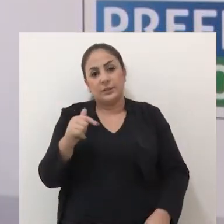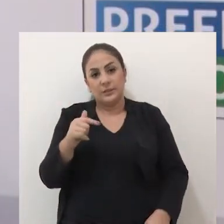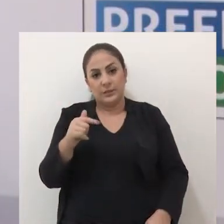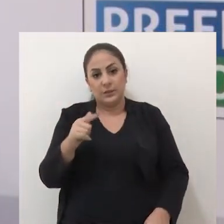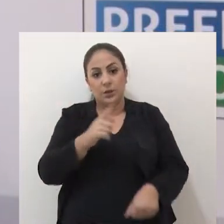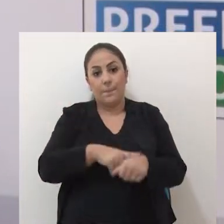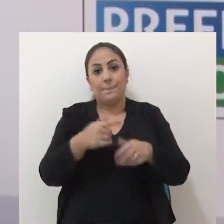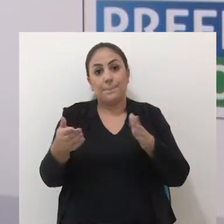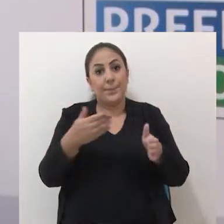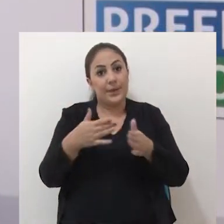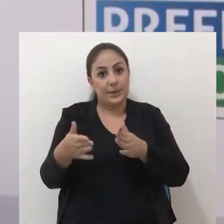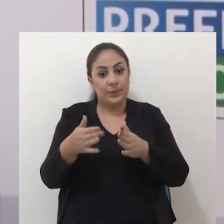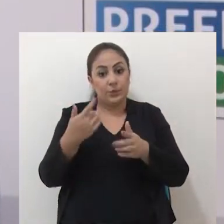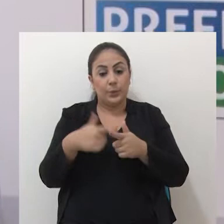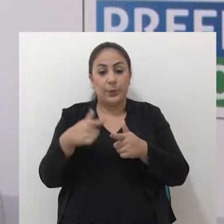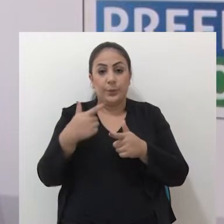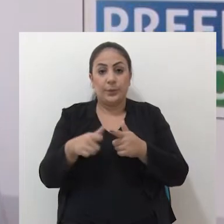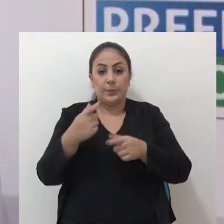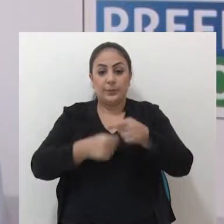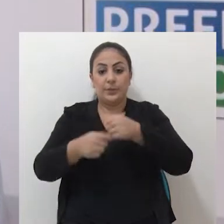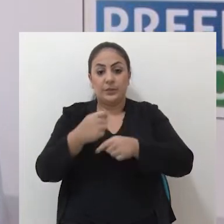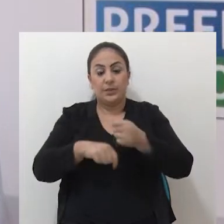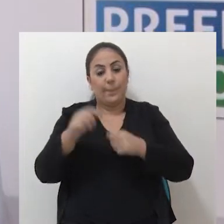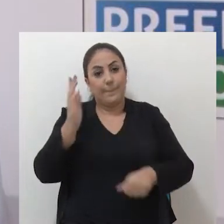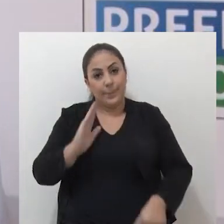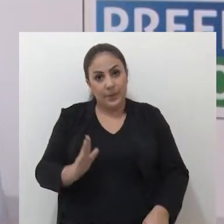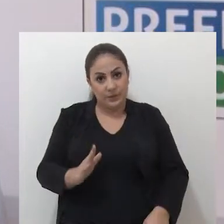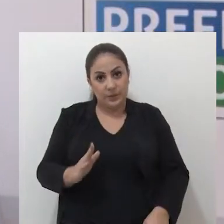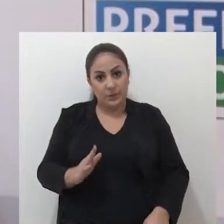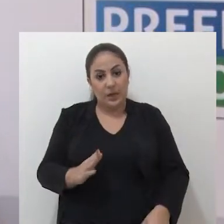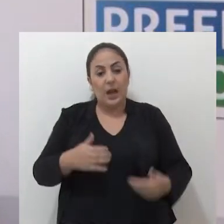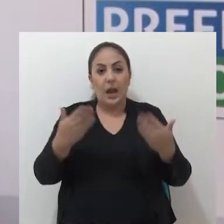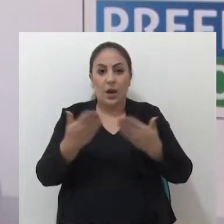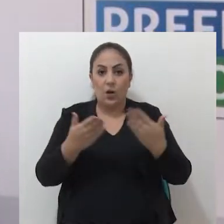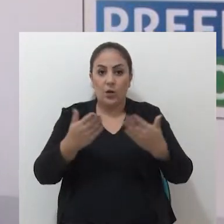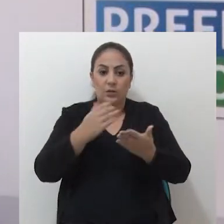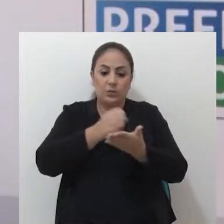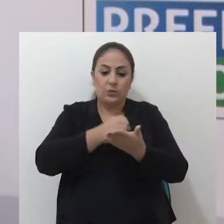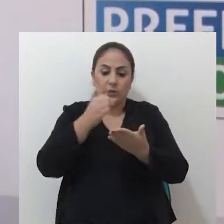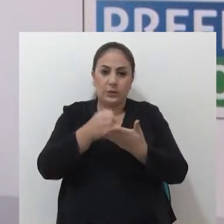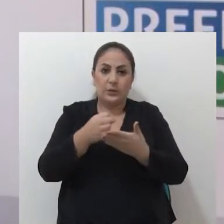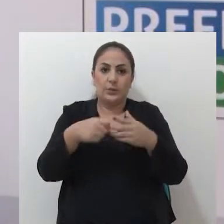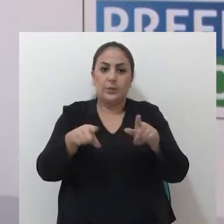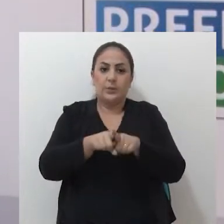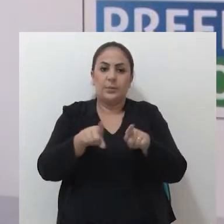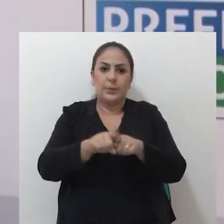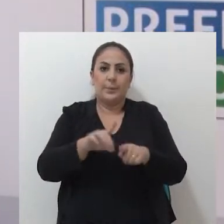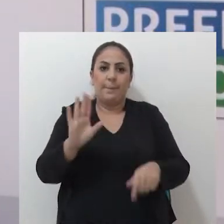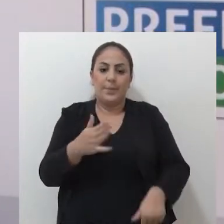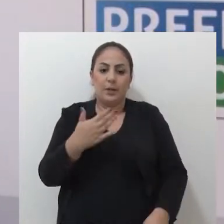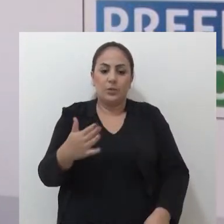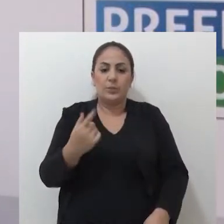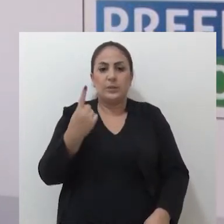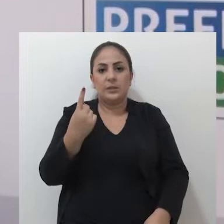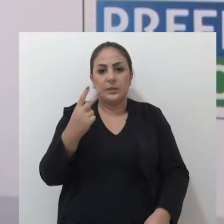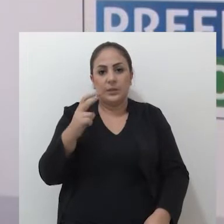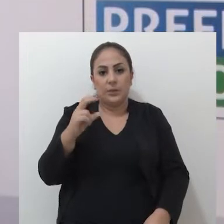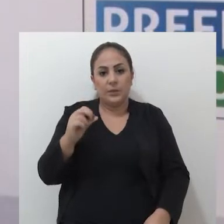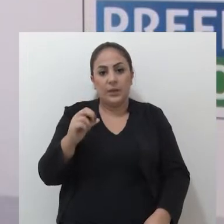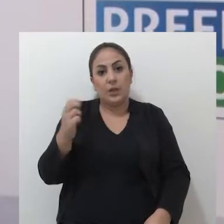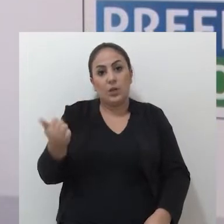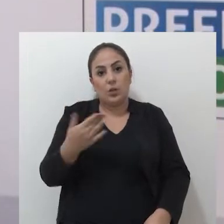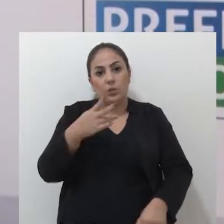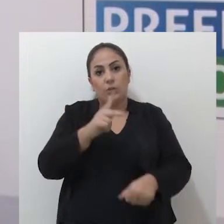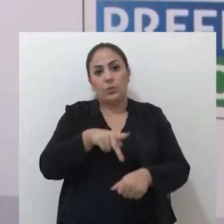no período de crise financeira do Brasil. E agora contratamos aproximadamente 150